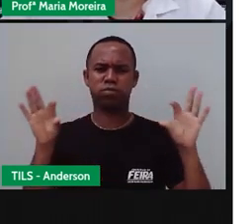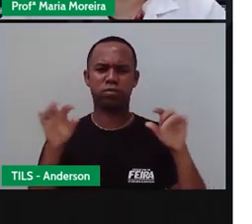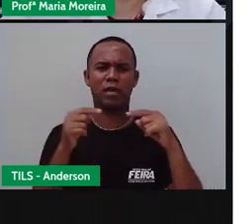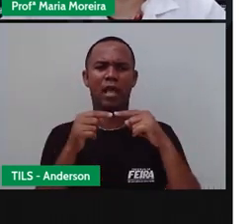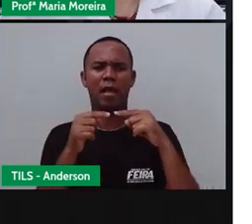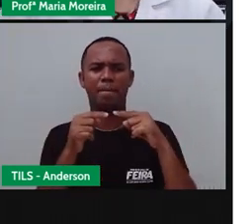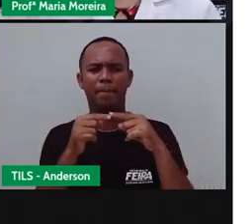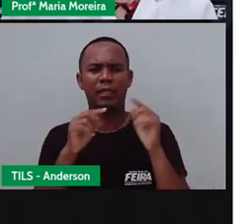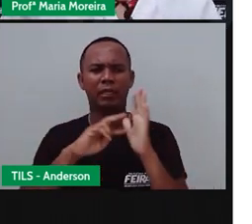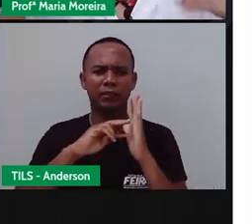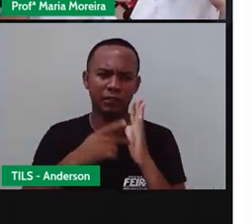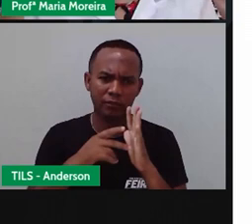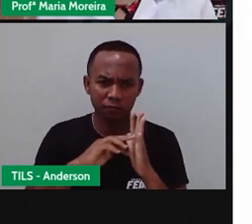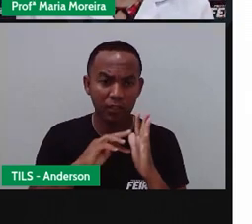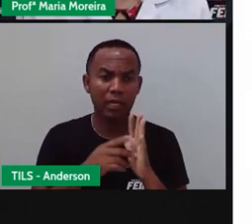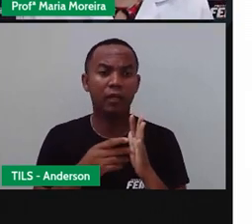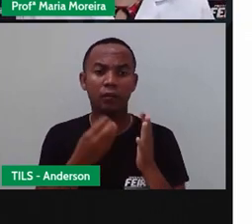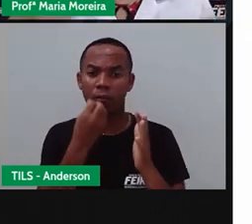essas